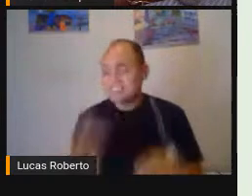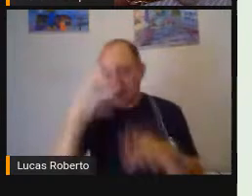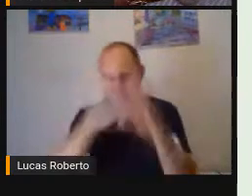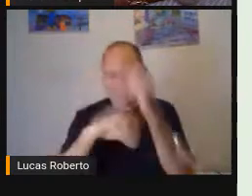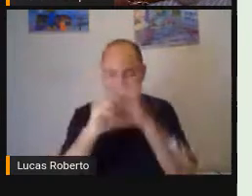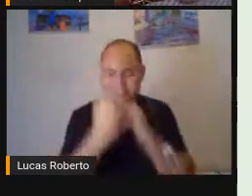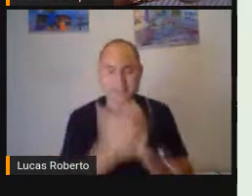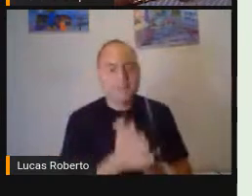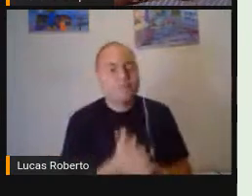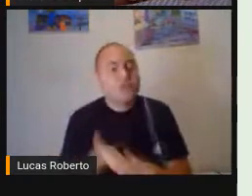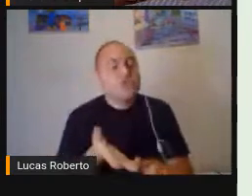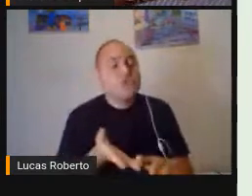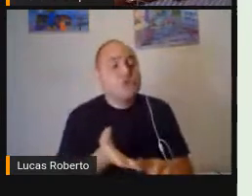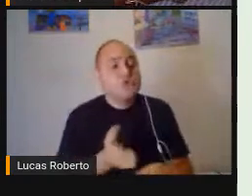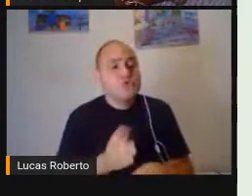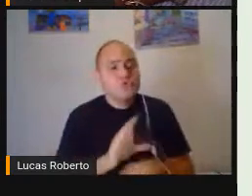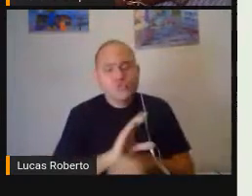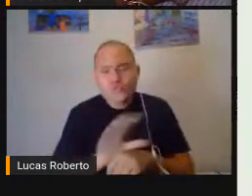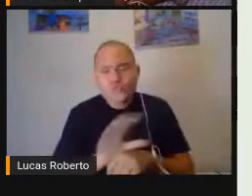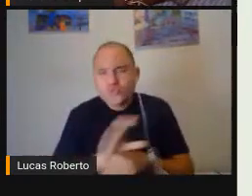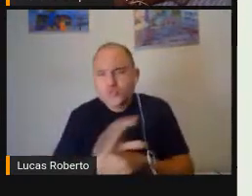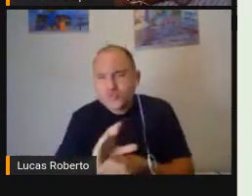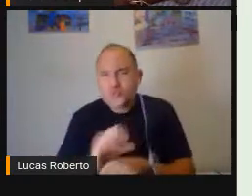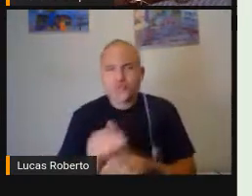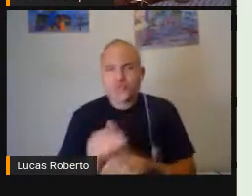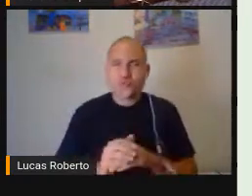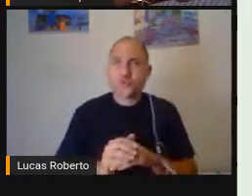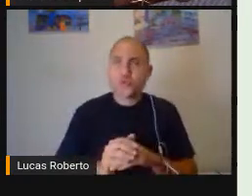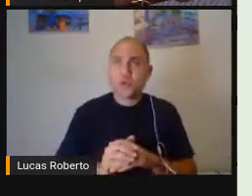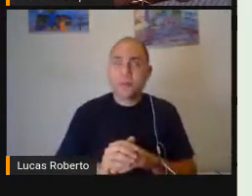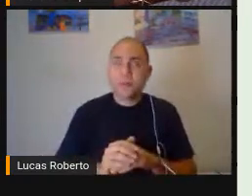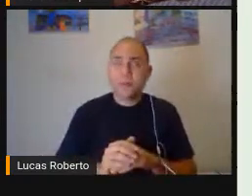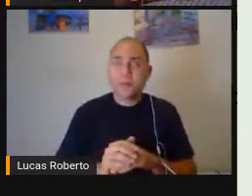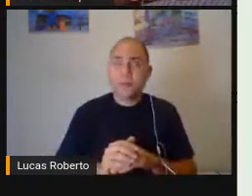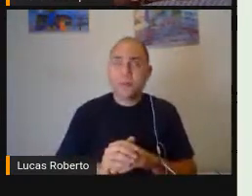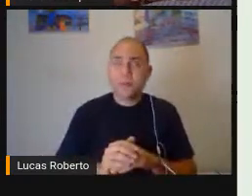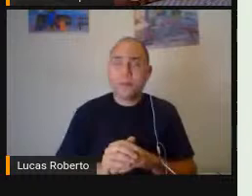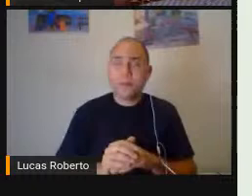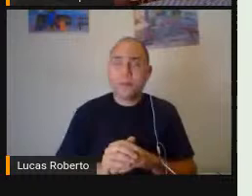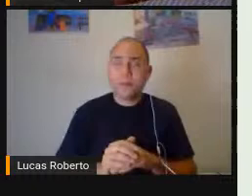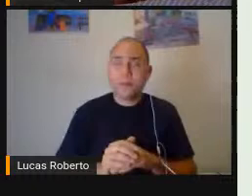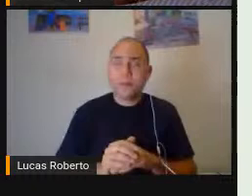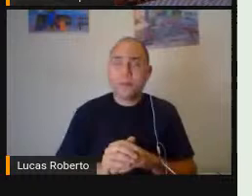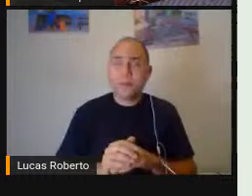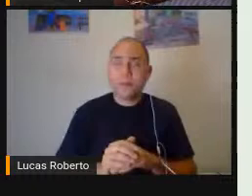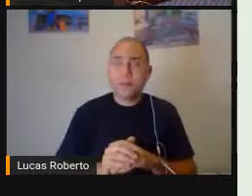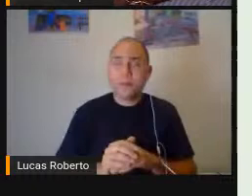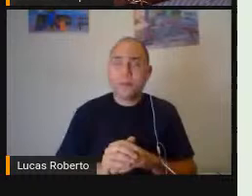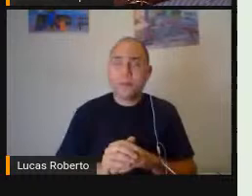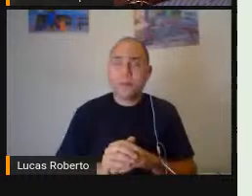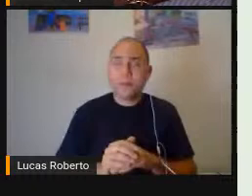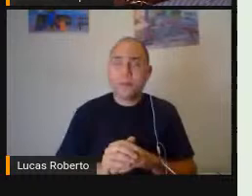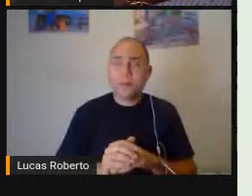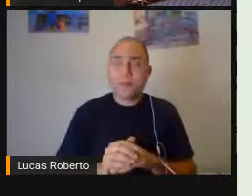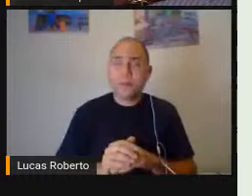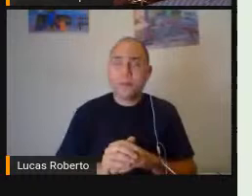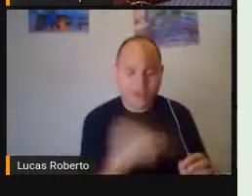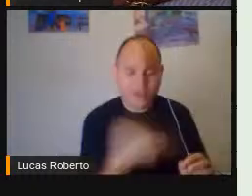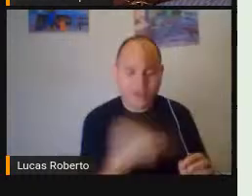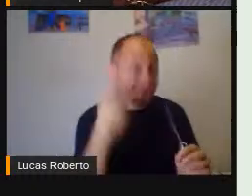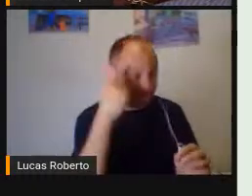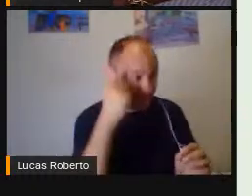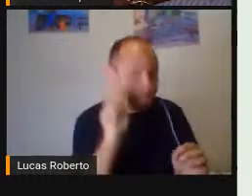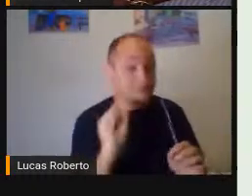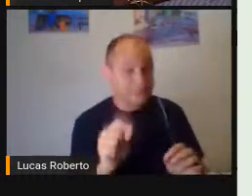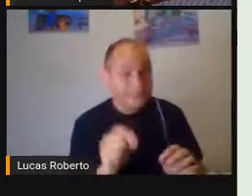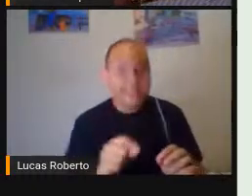Para professores De informática Educativa Que a gente Considera Essenciais Nas escolas Nas